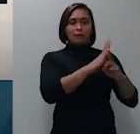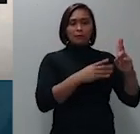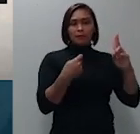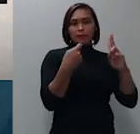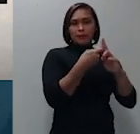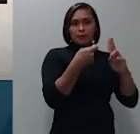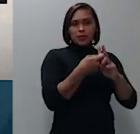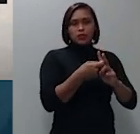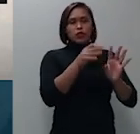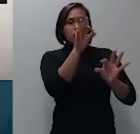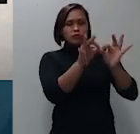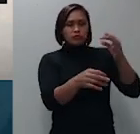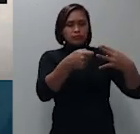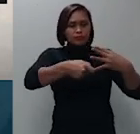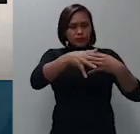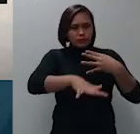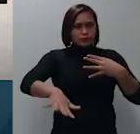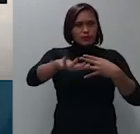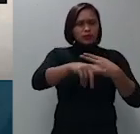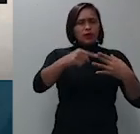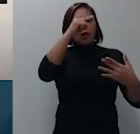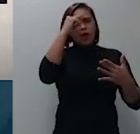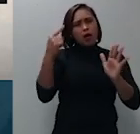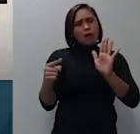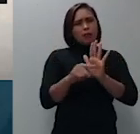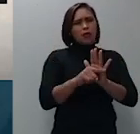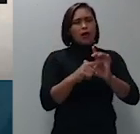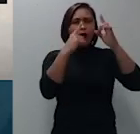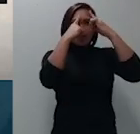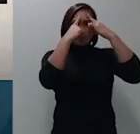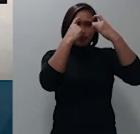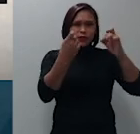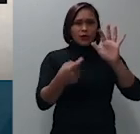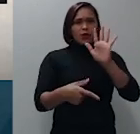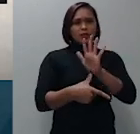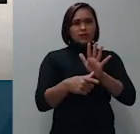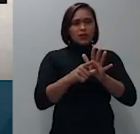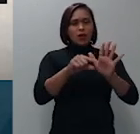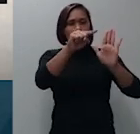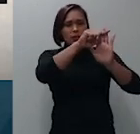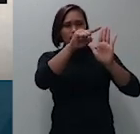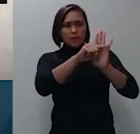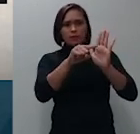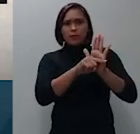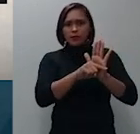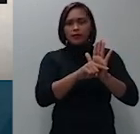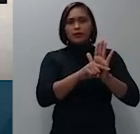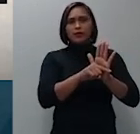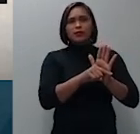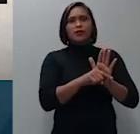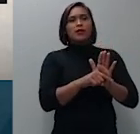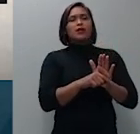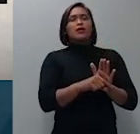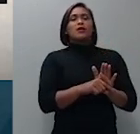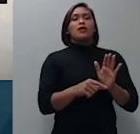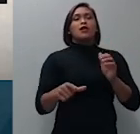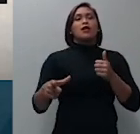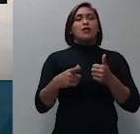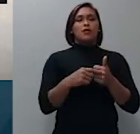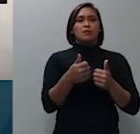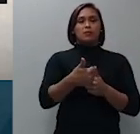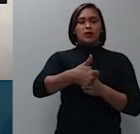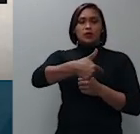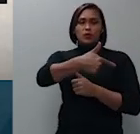aponta violação aos preceitos que indicou ao 1022 e 489